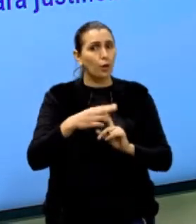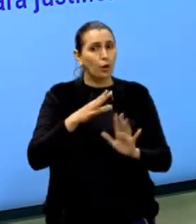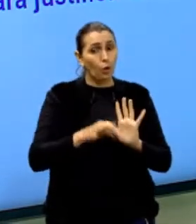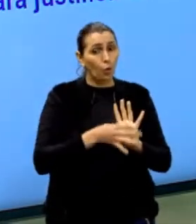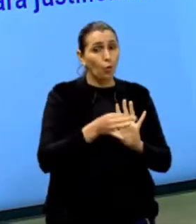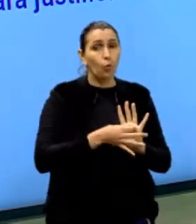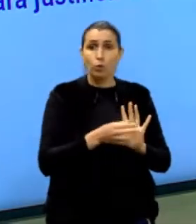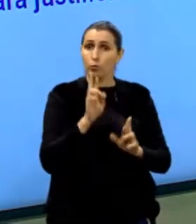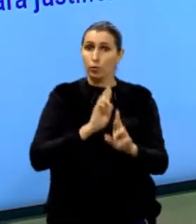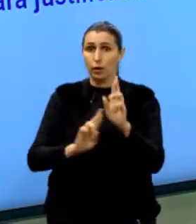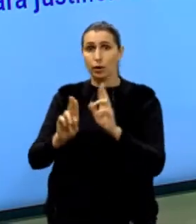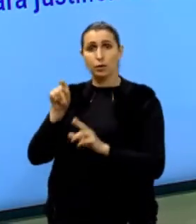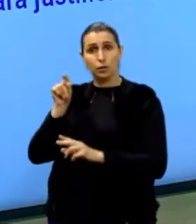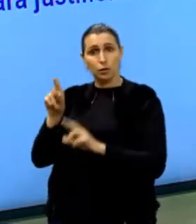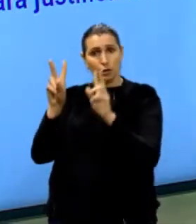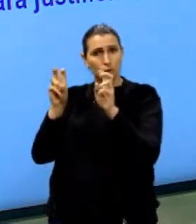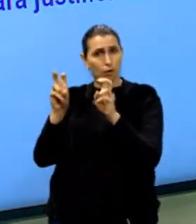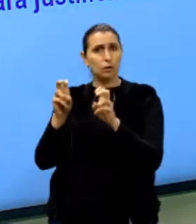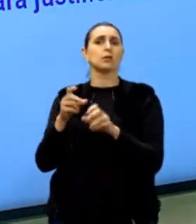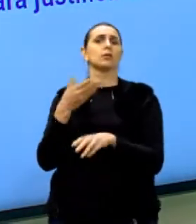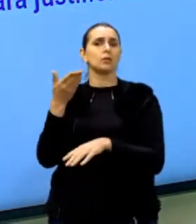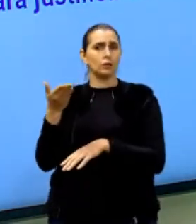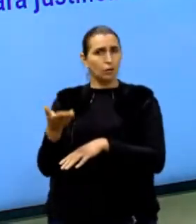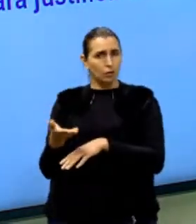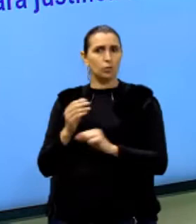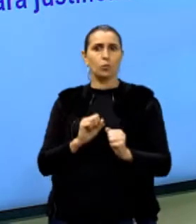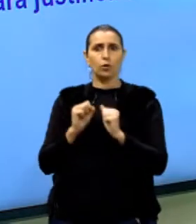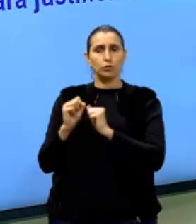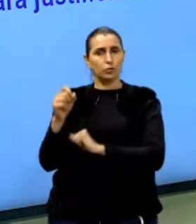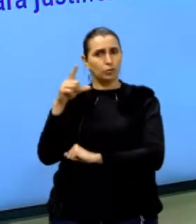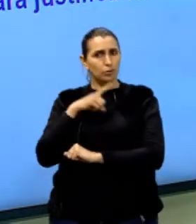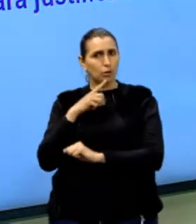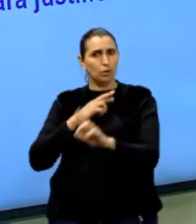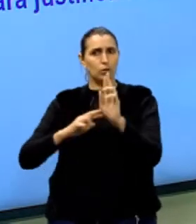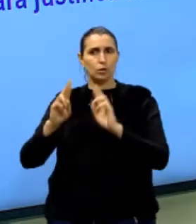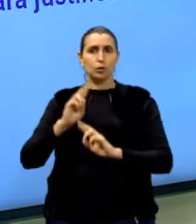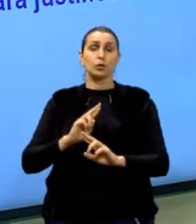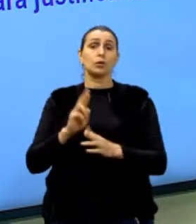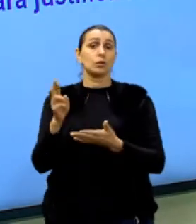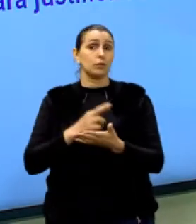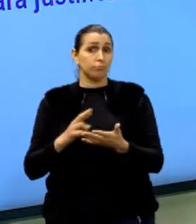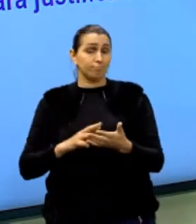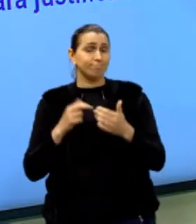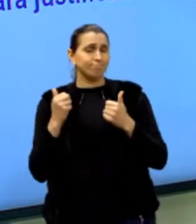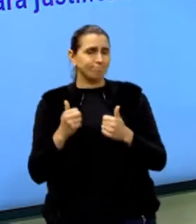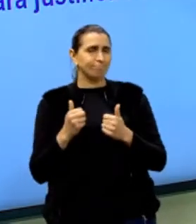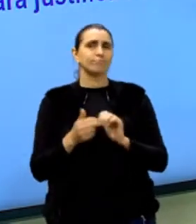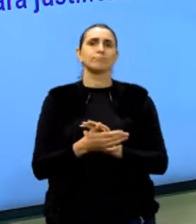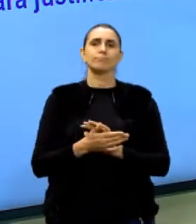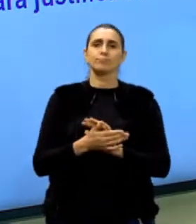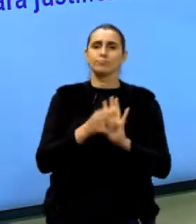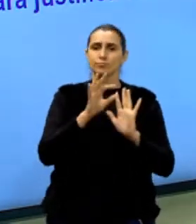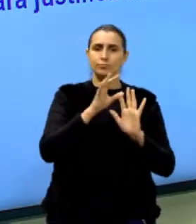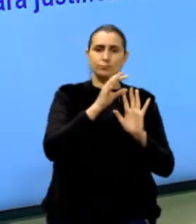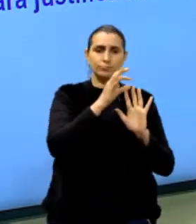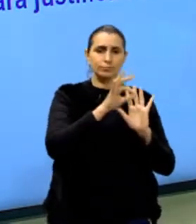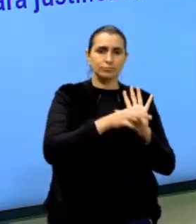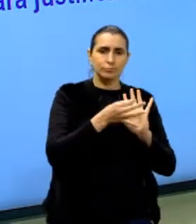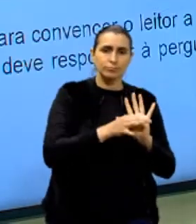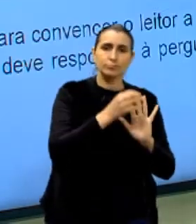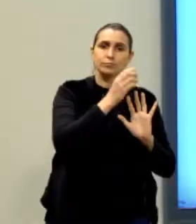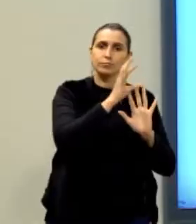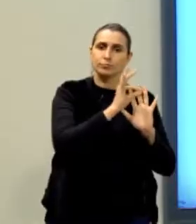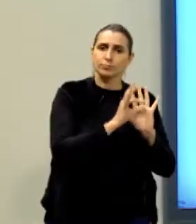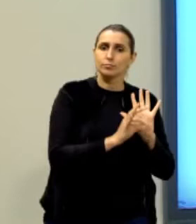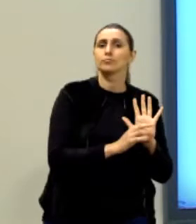frente a N temas aí que a gente pode ter relacionado à redação, tá? Então, ele é dissertativo, argumentativo por isso.